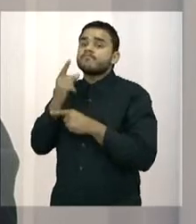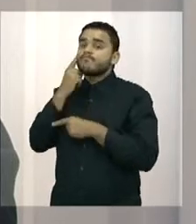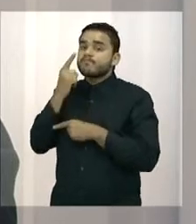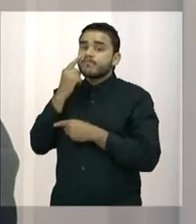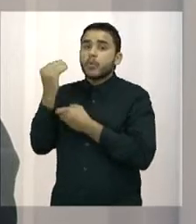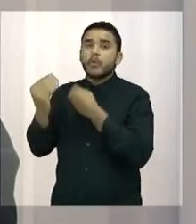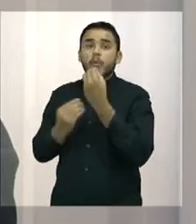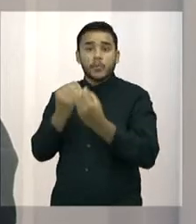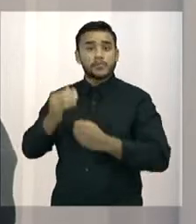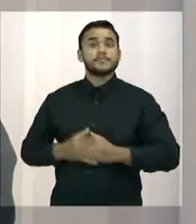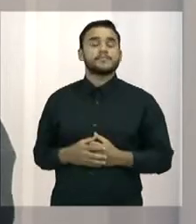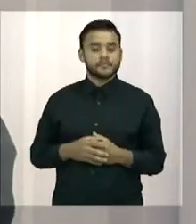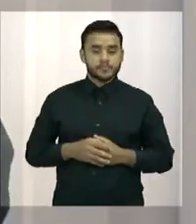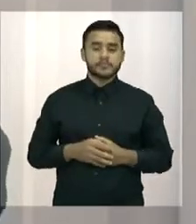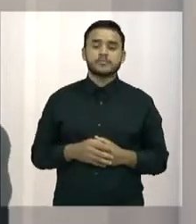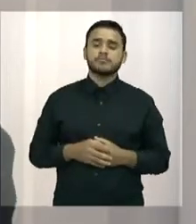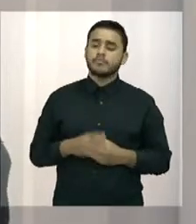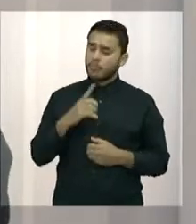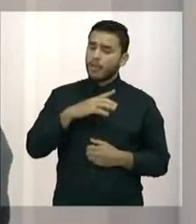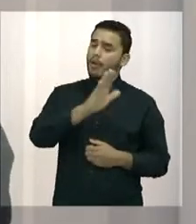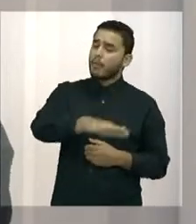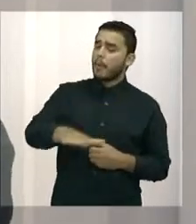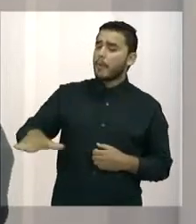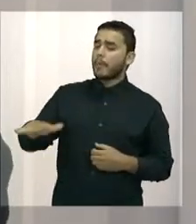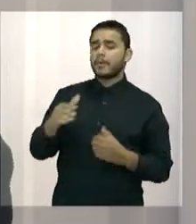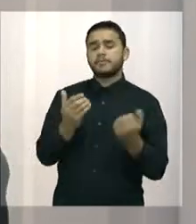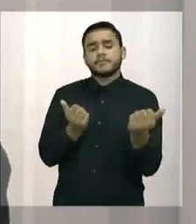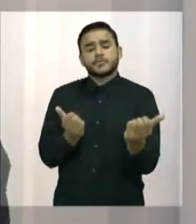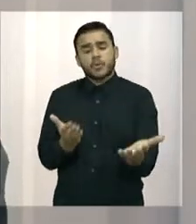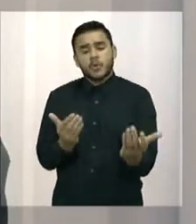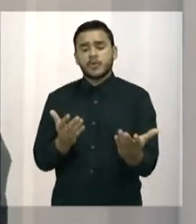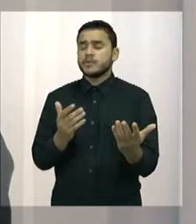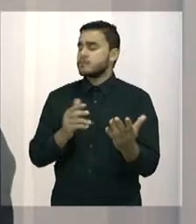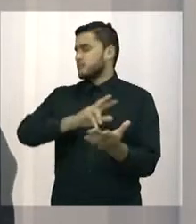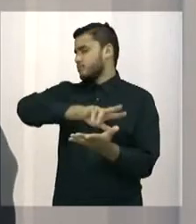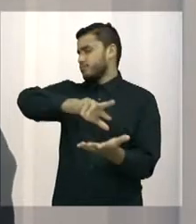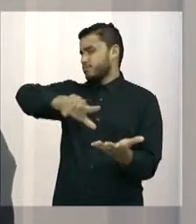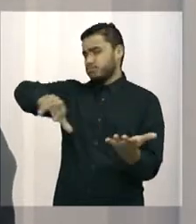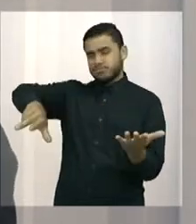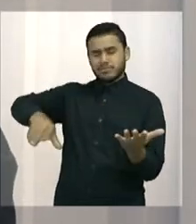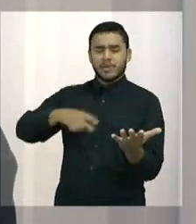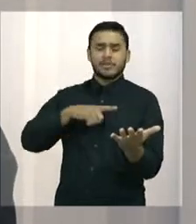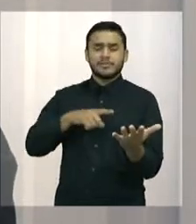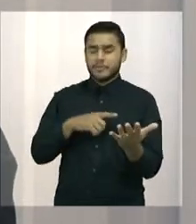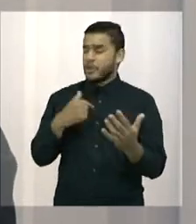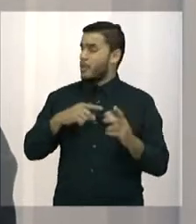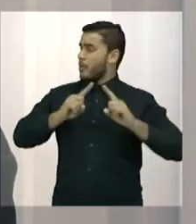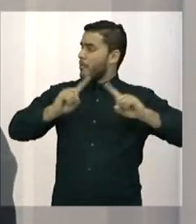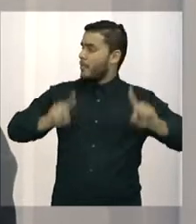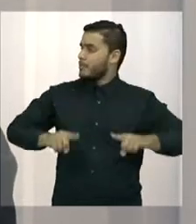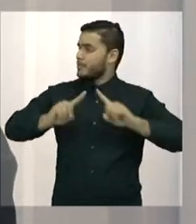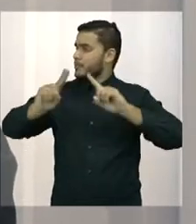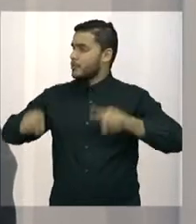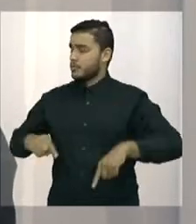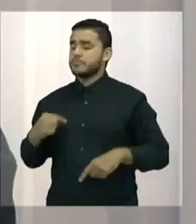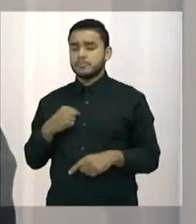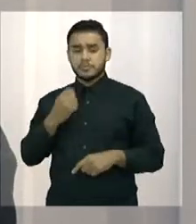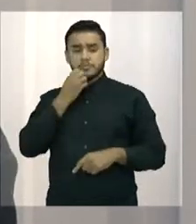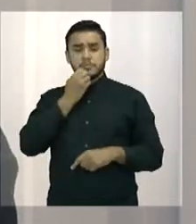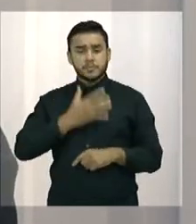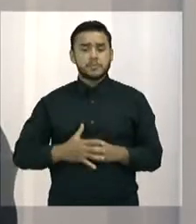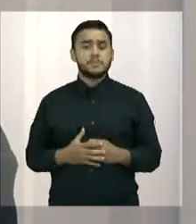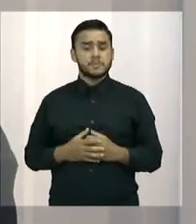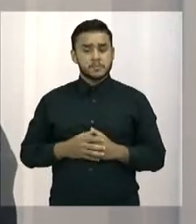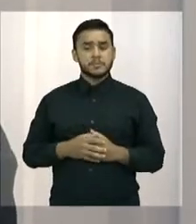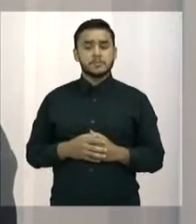também na área da infância, da adolescência. Então, são vários, são vastos. E, graças a Deus, uma realidade até boa, porque hoje,